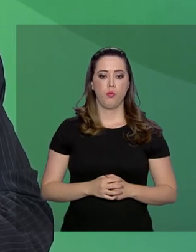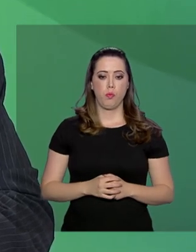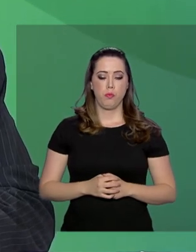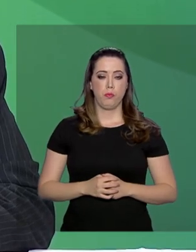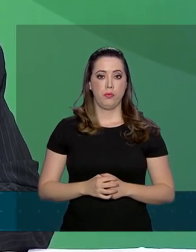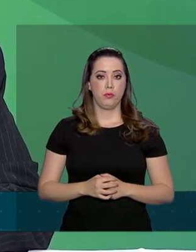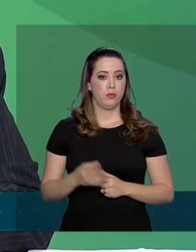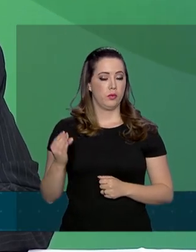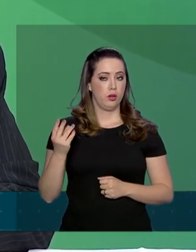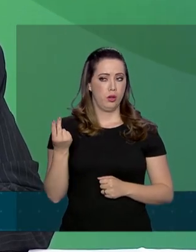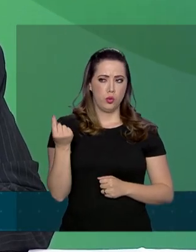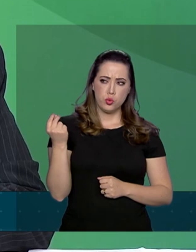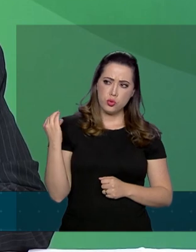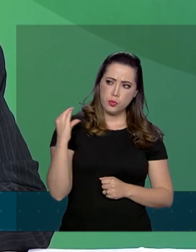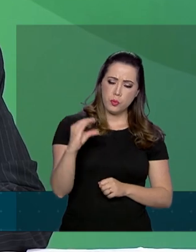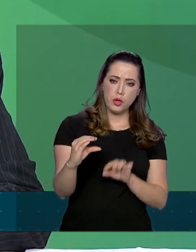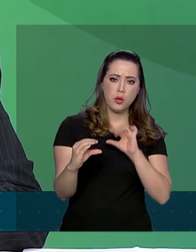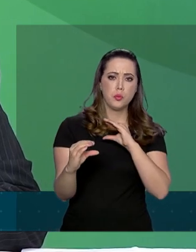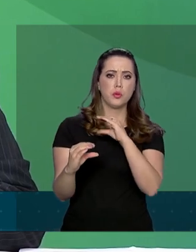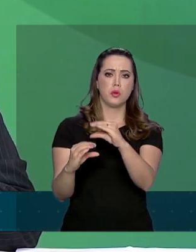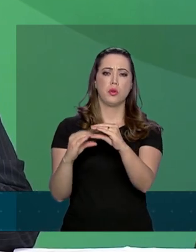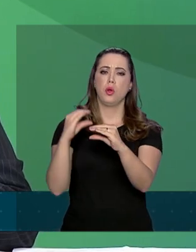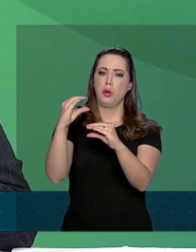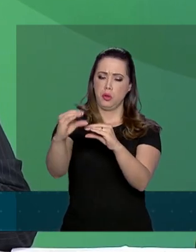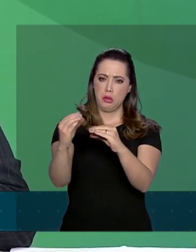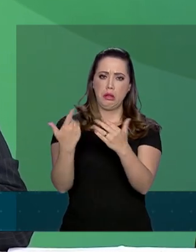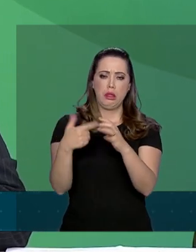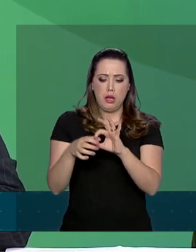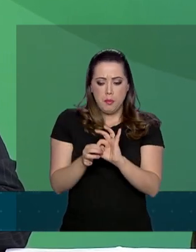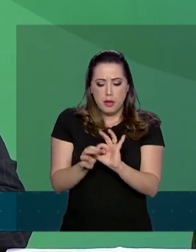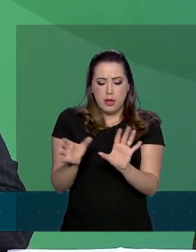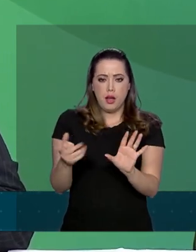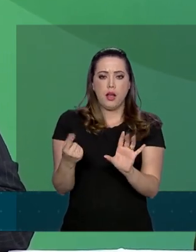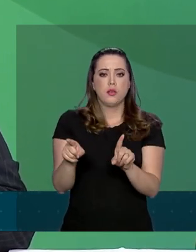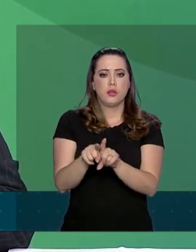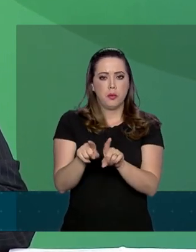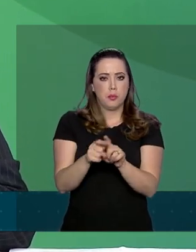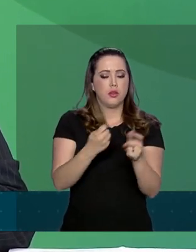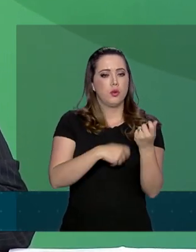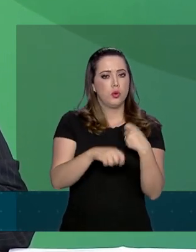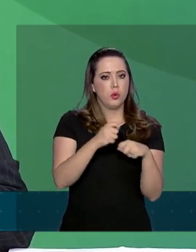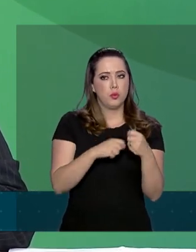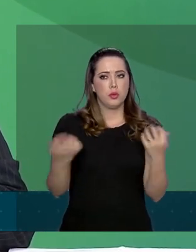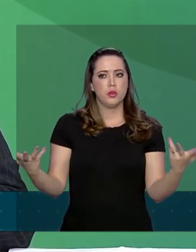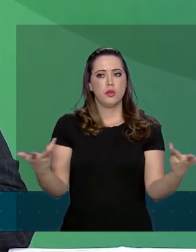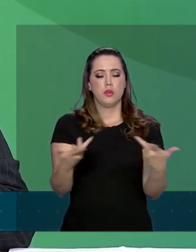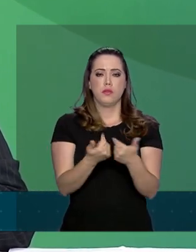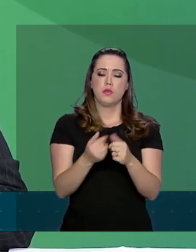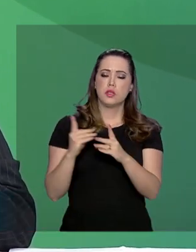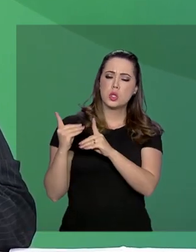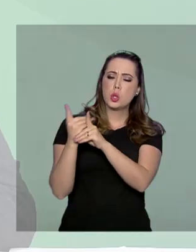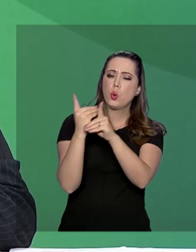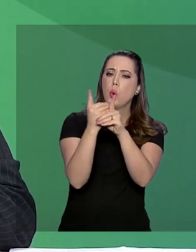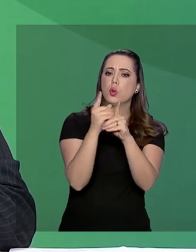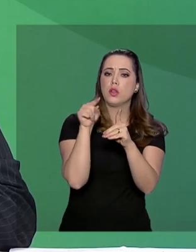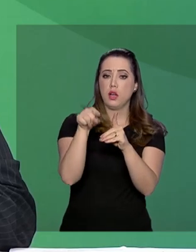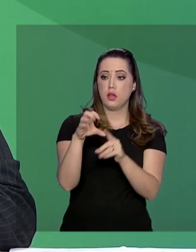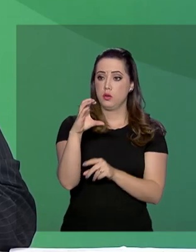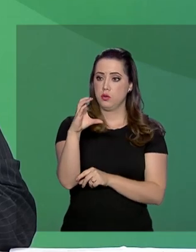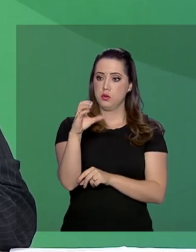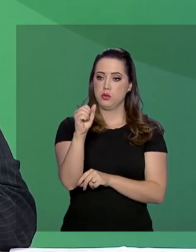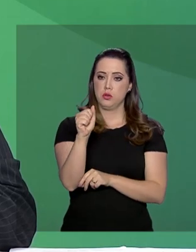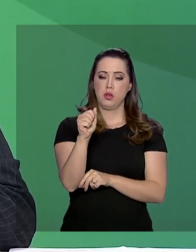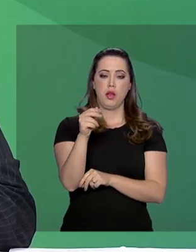Os recursos estão vindo além do descontigenciamento, também de economias e eficiências que a gente tem encontrado lá na Capes. Com isso a gente